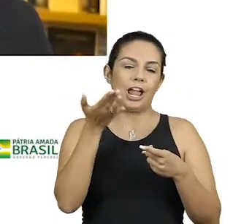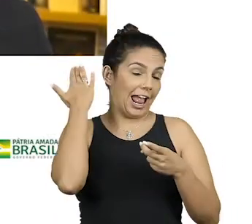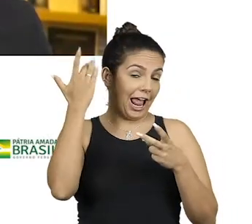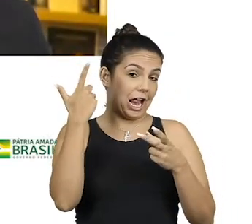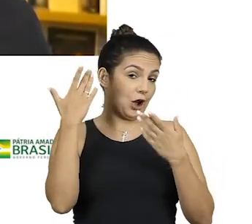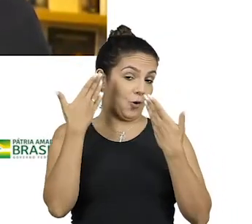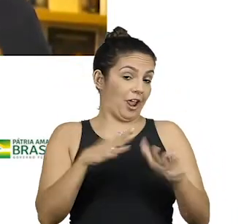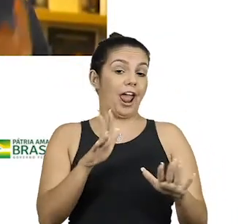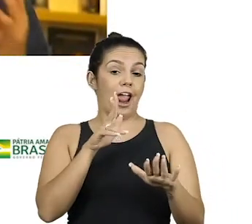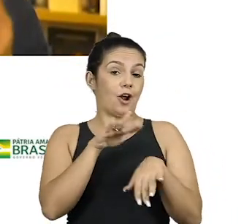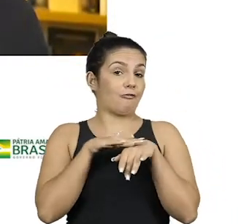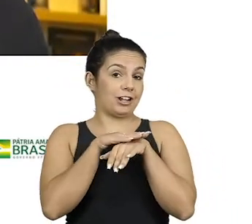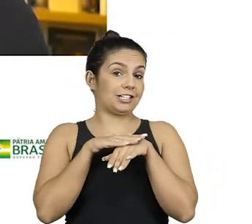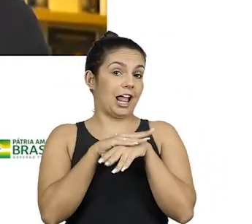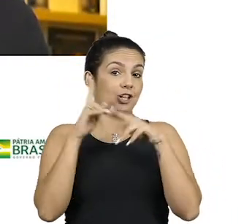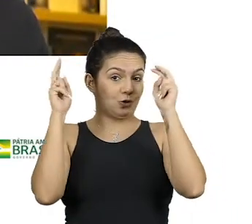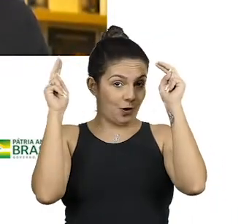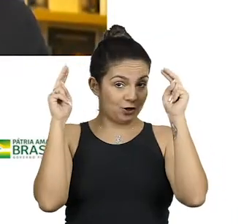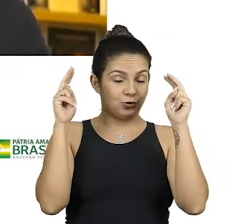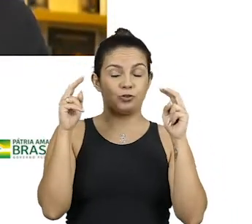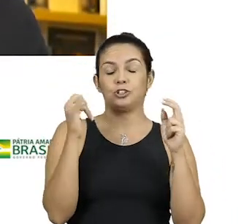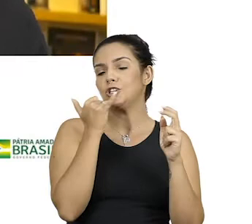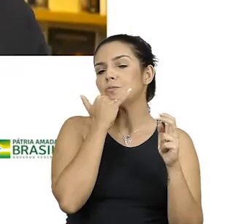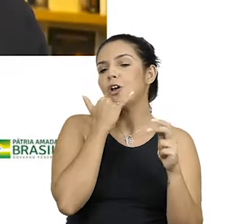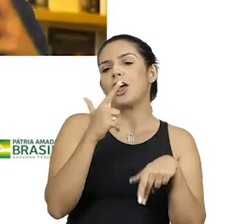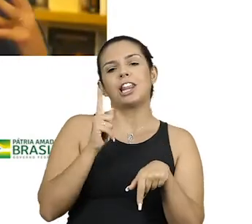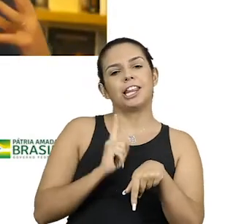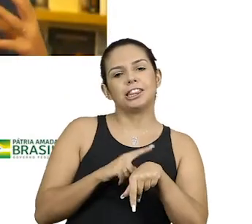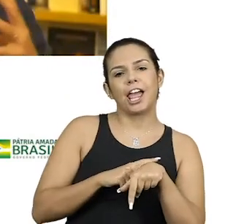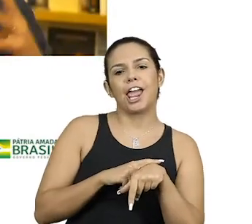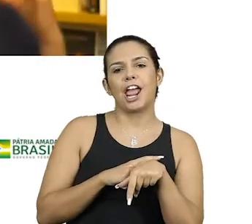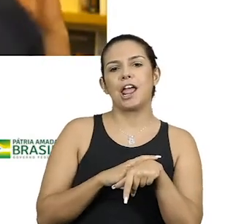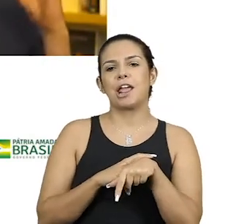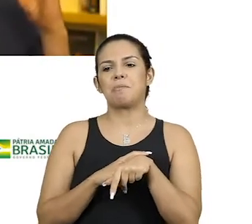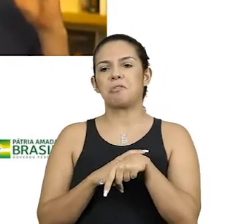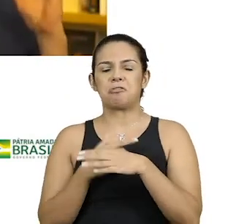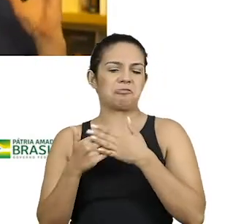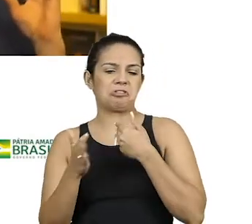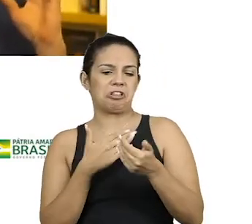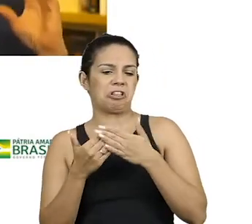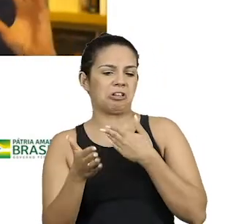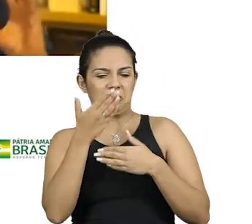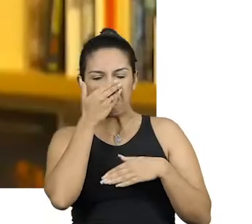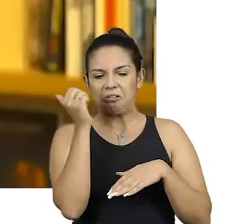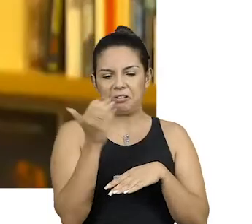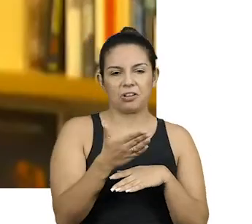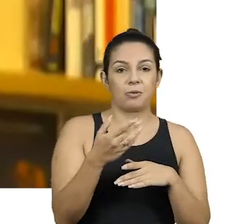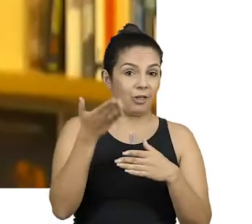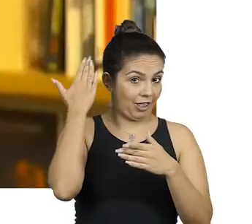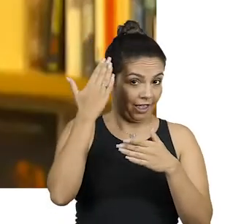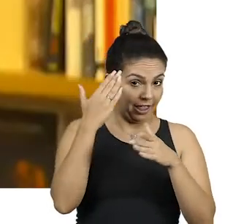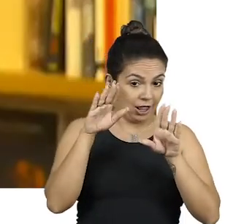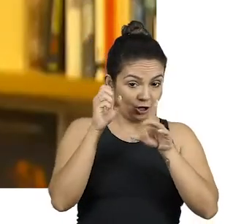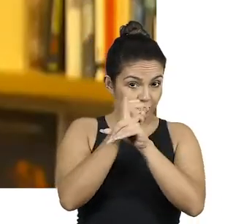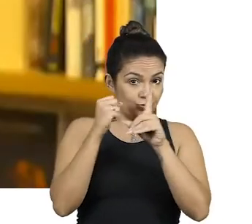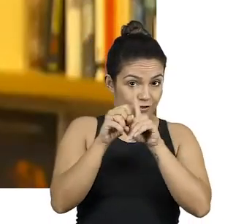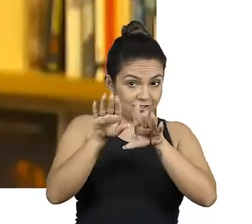indiferença, mas a questão da desigualdade, por exemplo. A pandemia ficou absolutamente